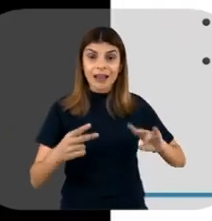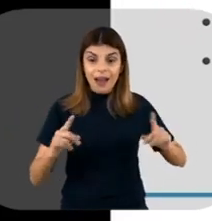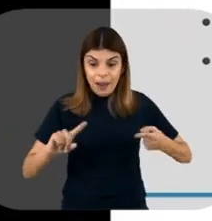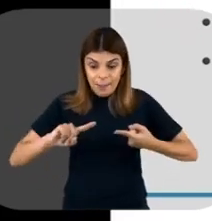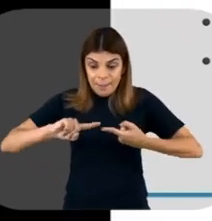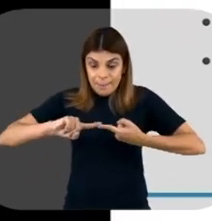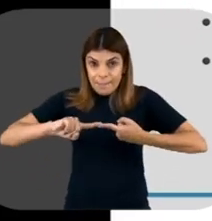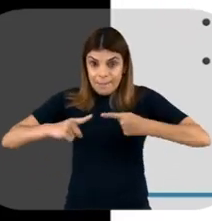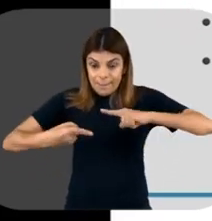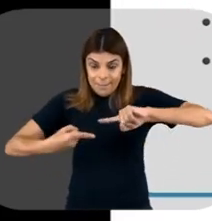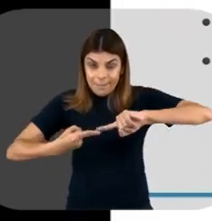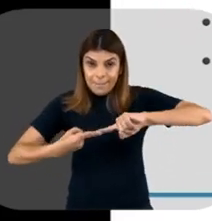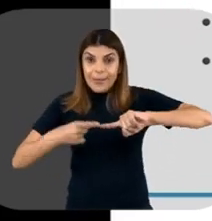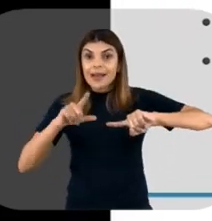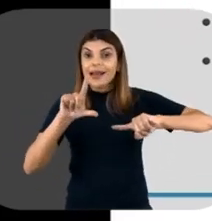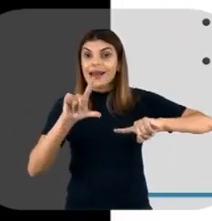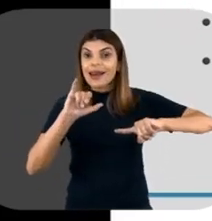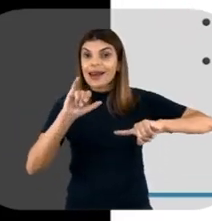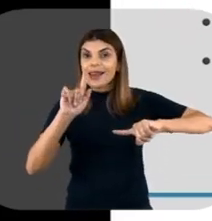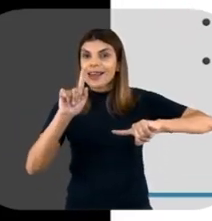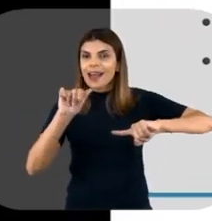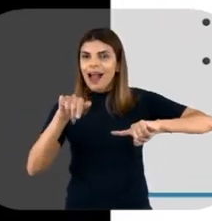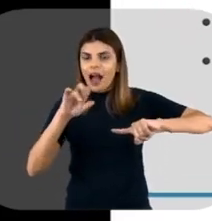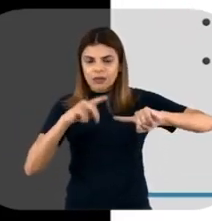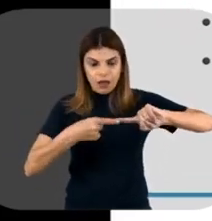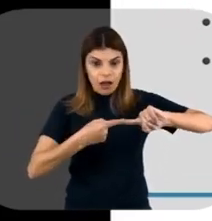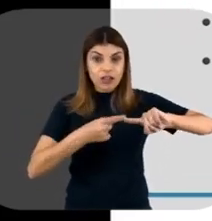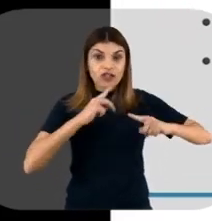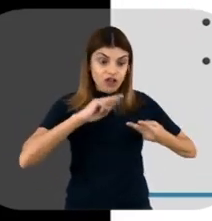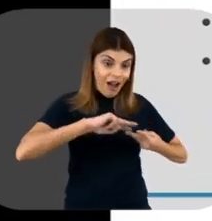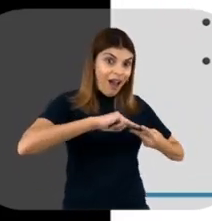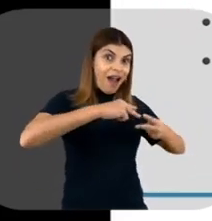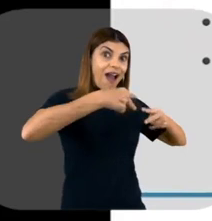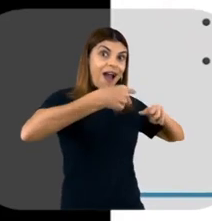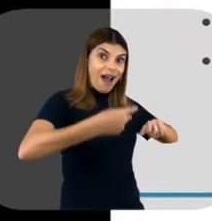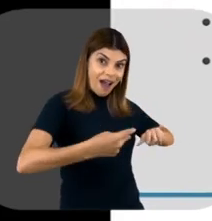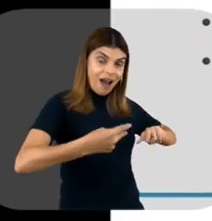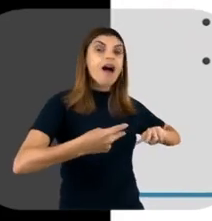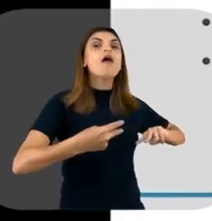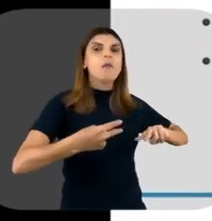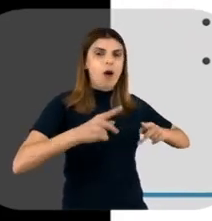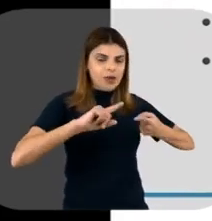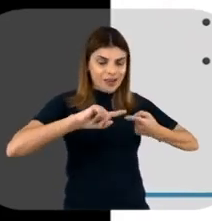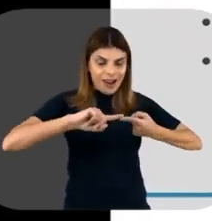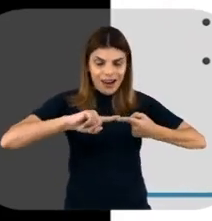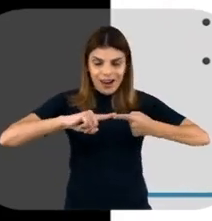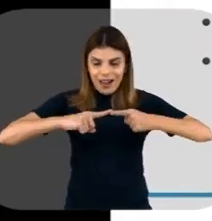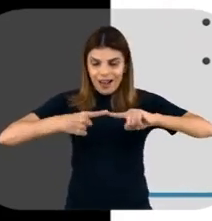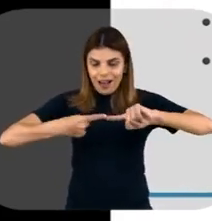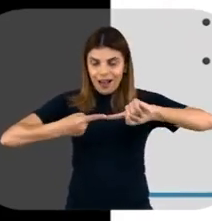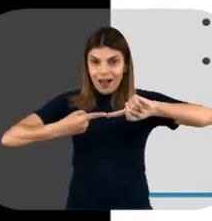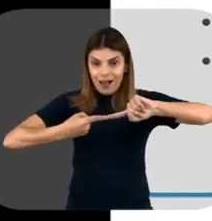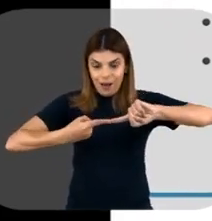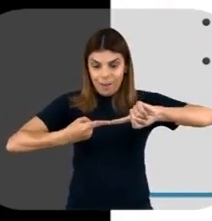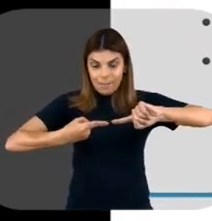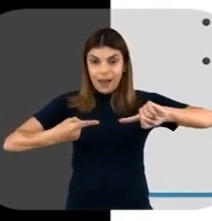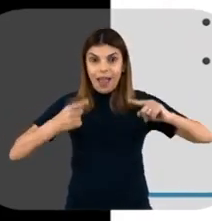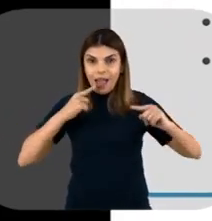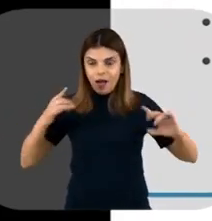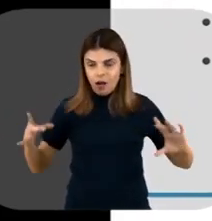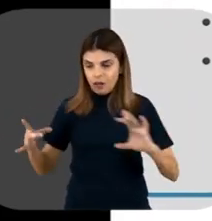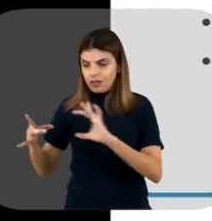A ligase que faz, né? Após a inserção desse DNA no plasmide, a ligase, ela faz a